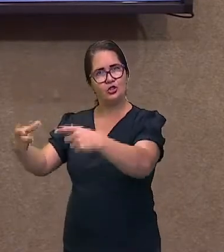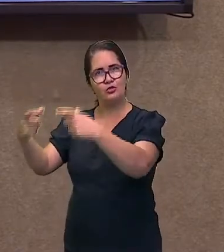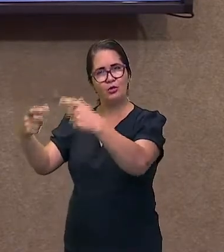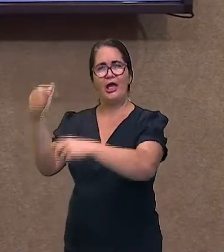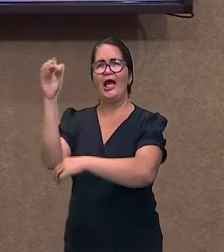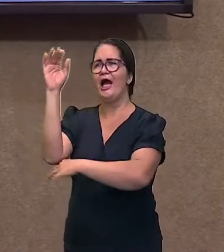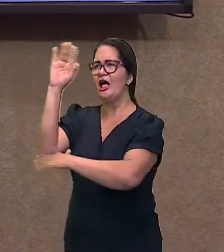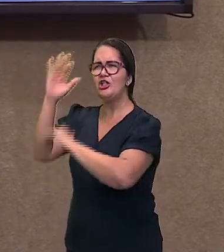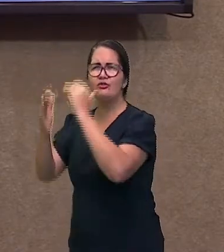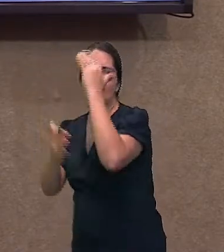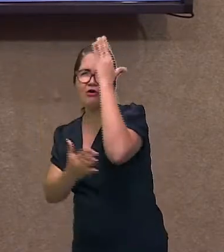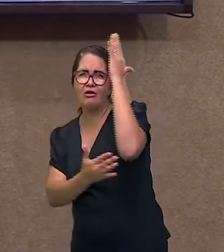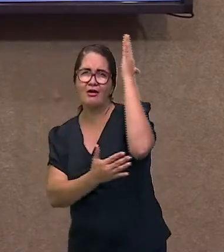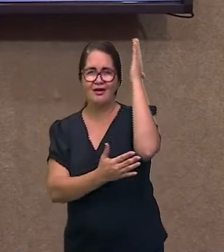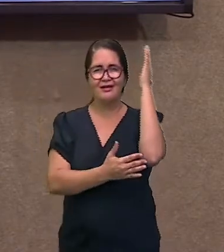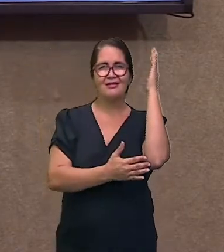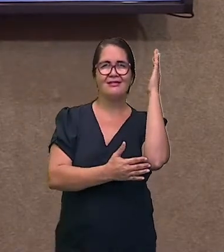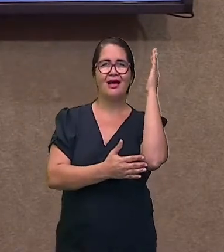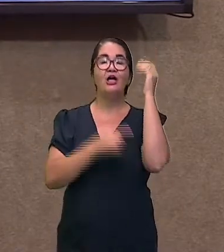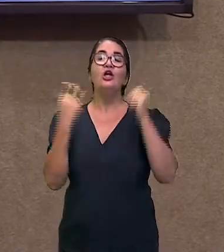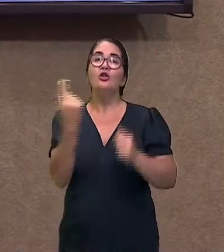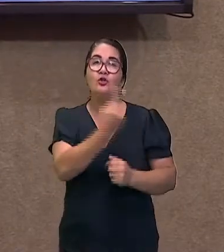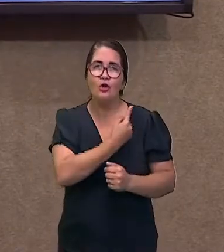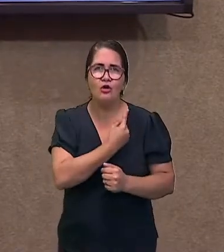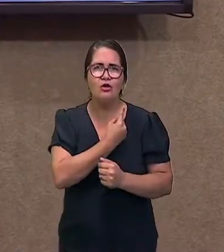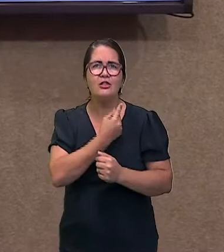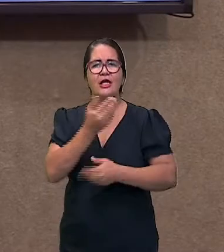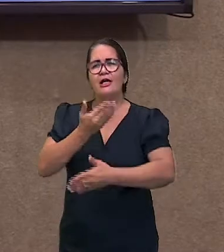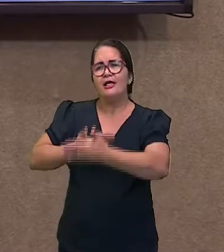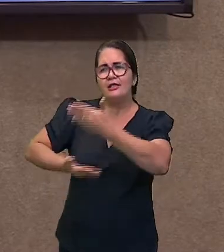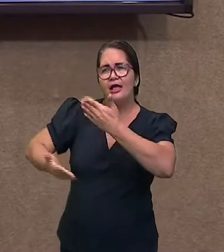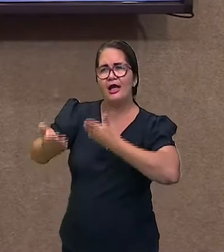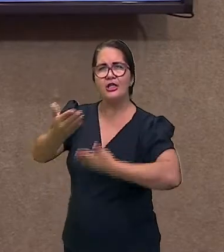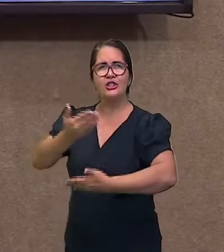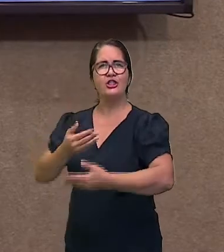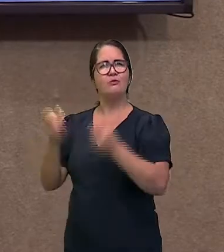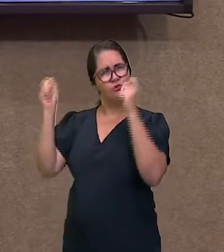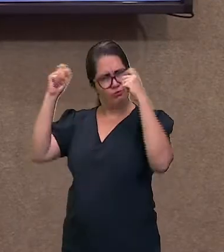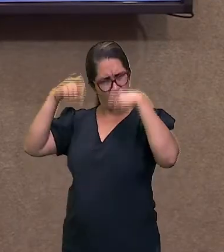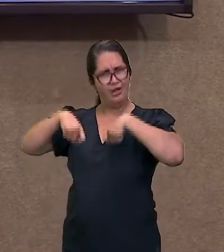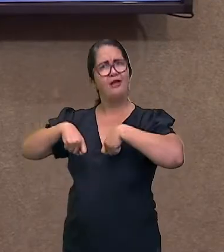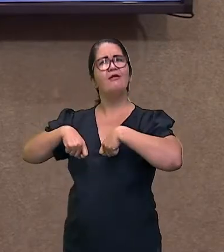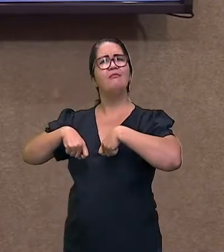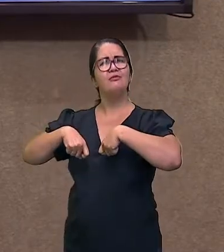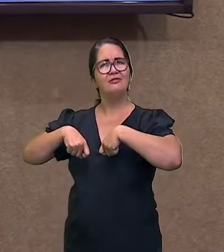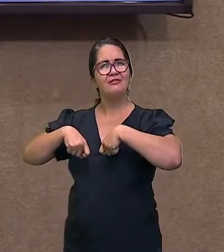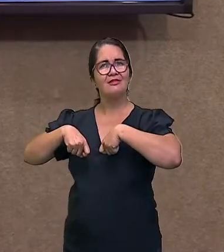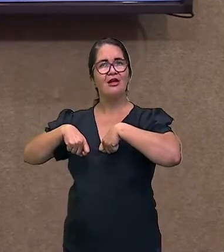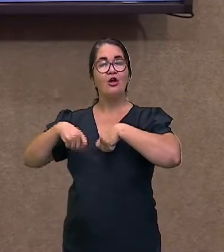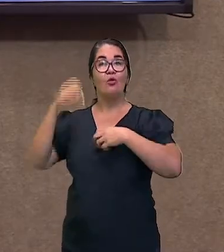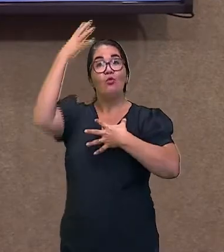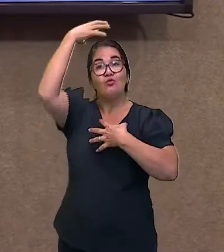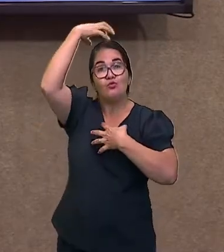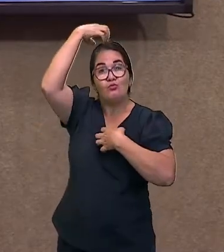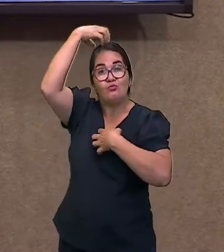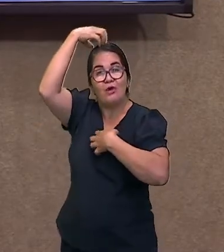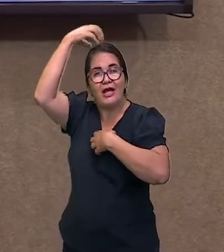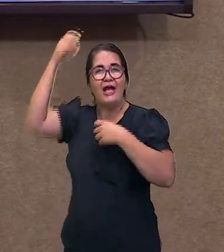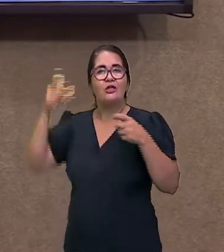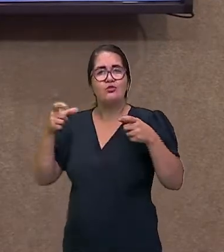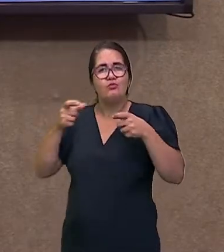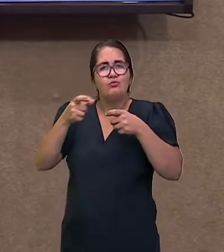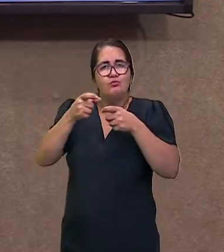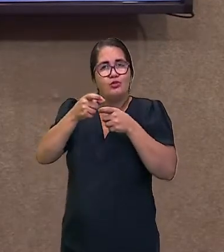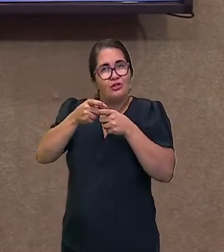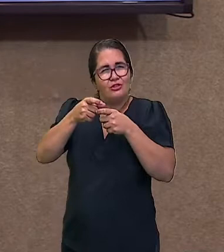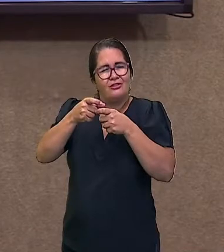de interação mesmo, ser humano. Você consegue alimentar. E aí, gente, é alimentar de